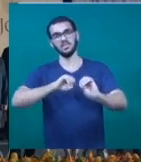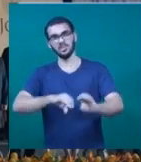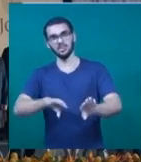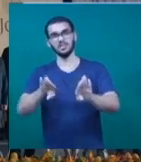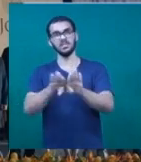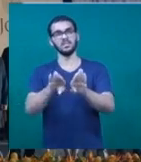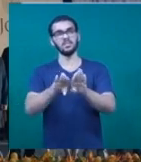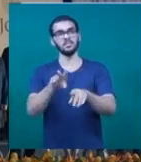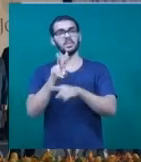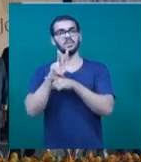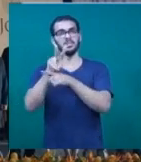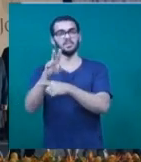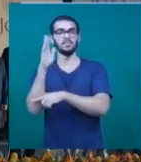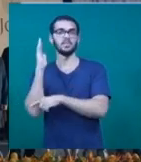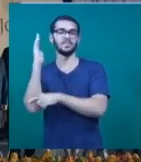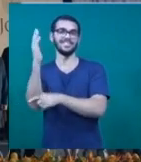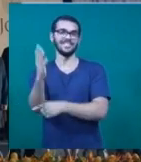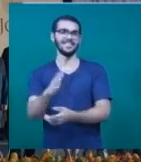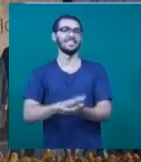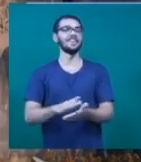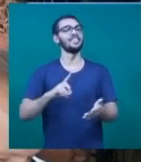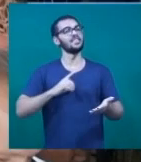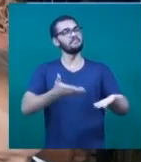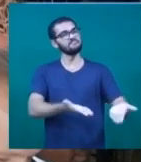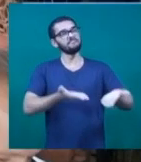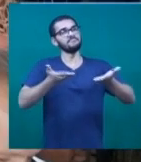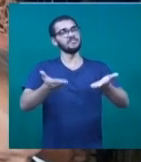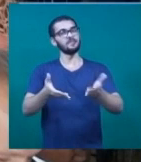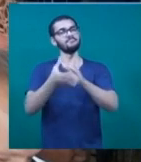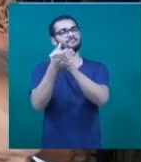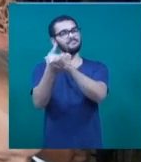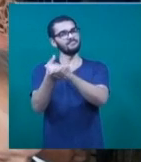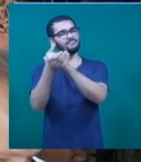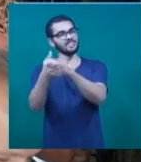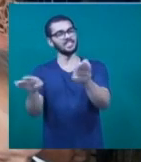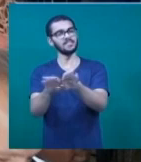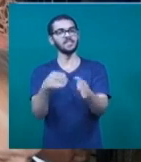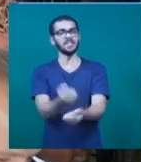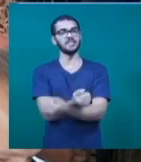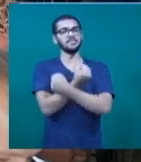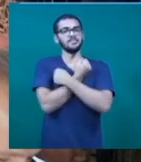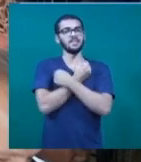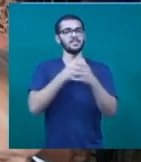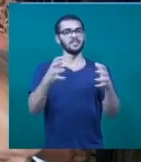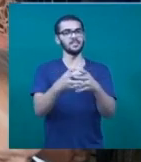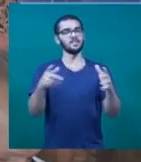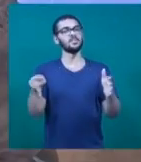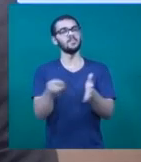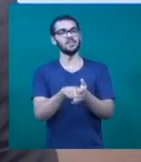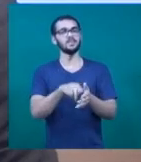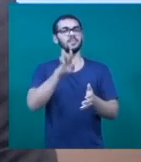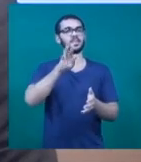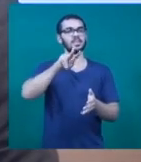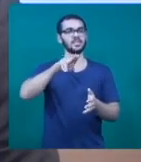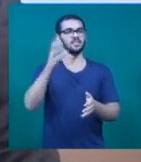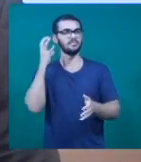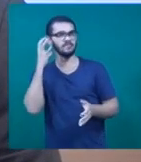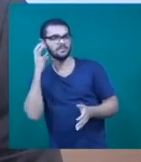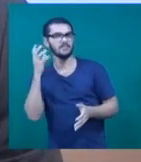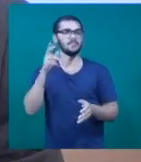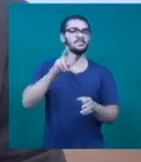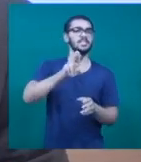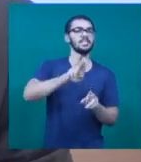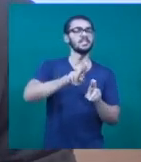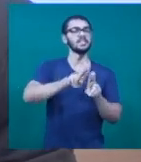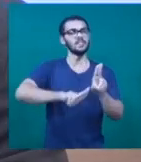saneamento e meio ambiente, receberam a homenagem. Parabéns, professor Walder, e um abraço de toda a equipe da TV e rádio universitária e da